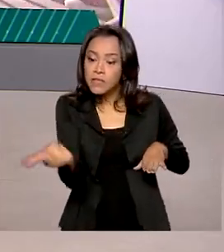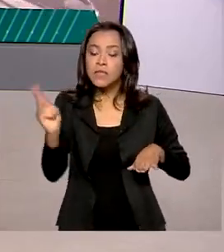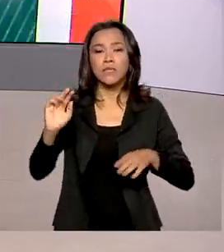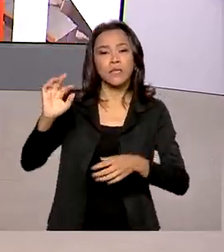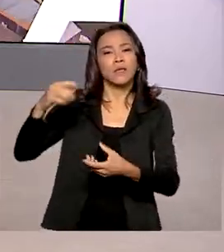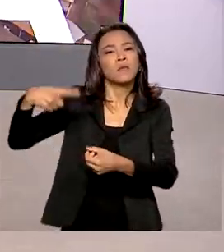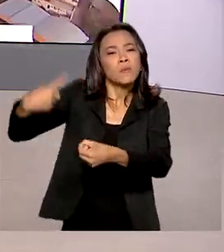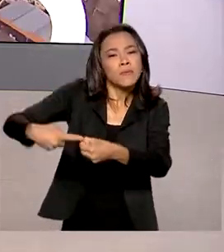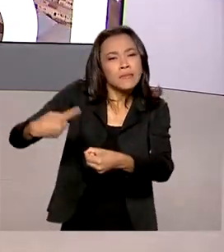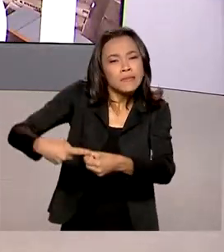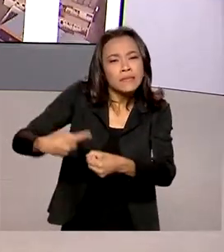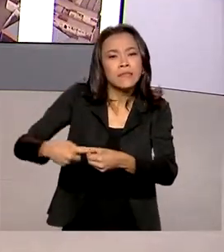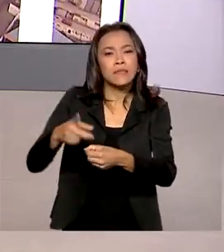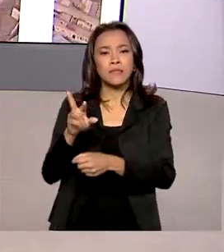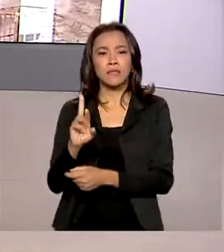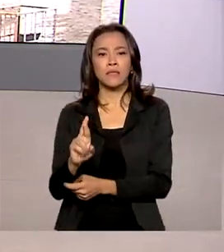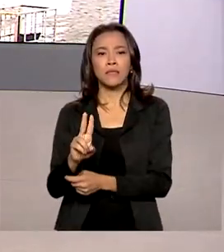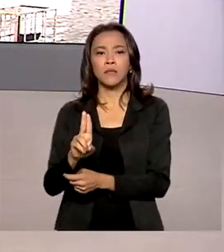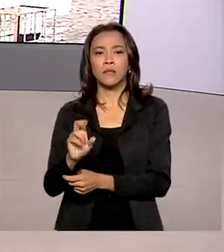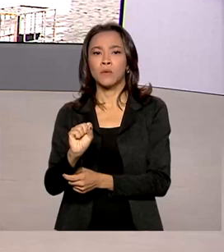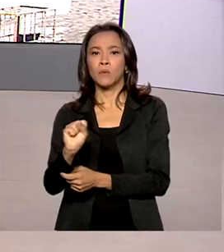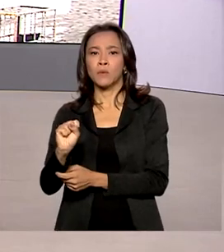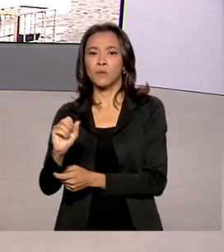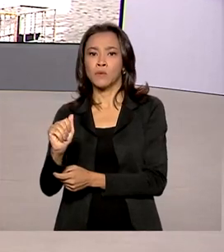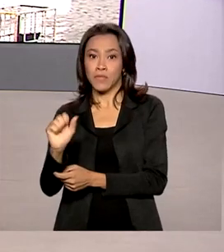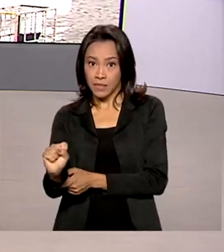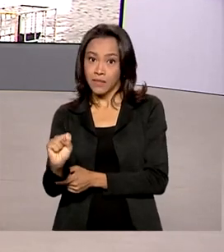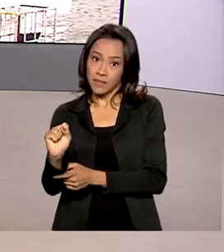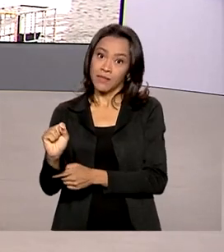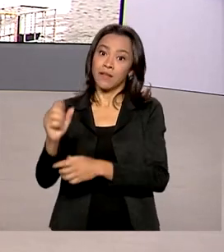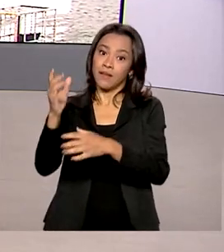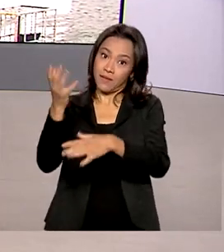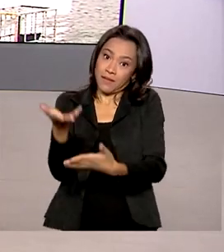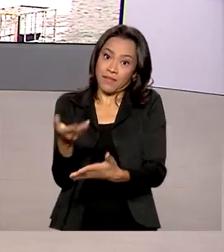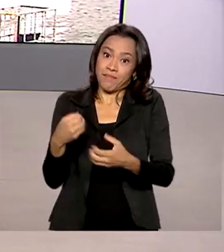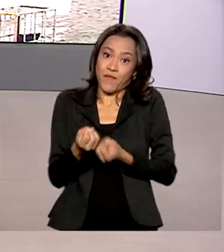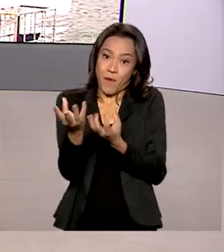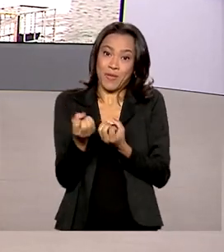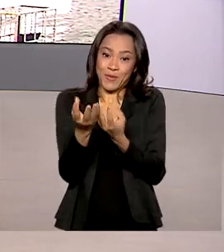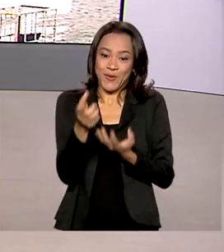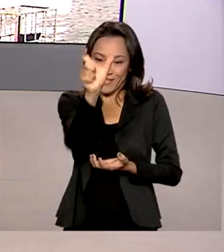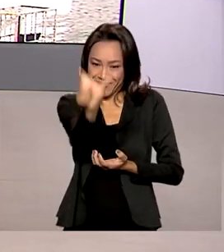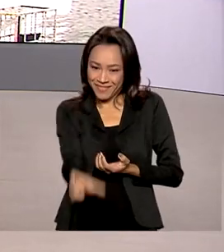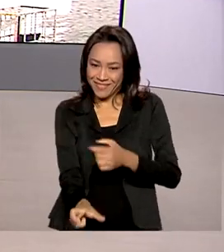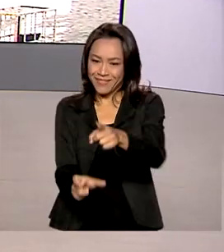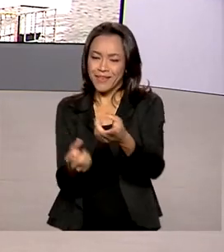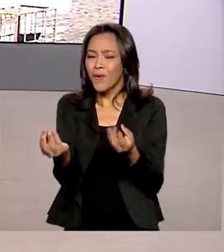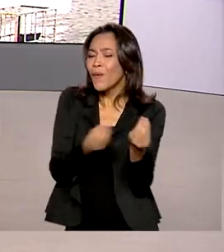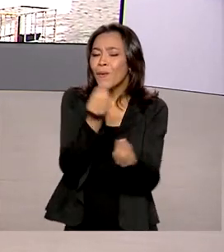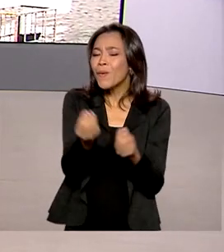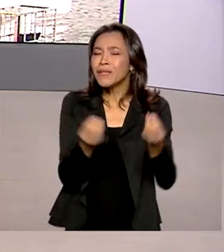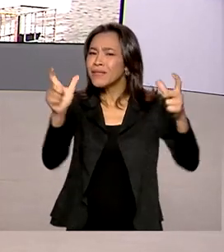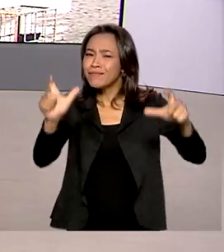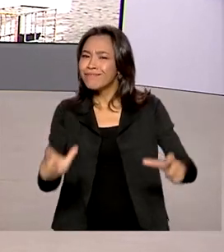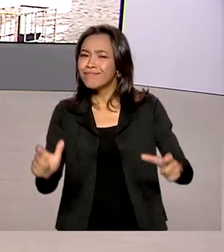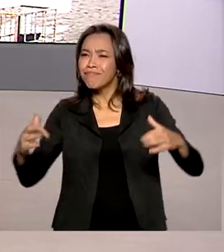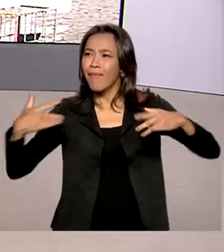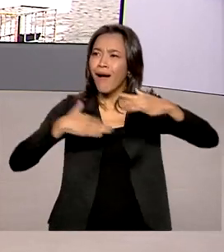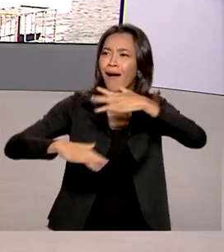Russas e a repórter Márcia Fernandes traz mais informações de lá pra gente. Bom dia, Márcia. Como é que tá a movimentação por aí?